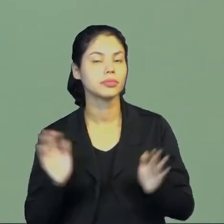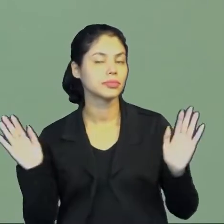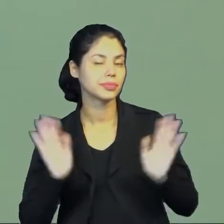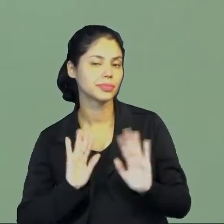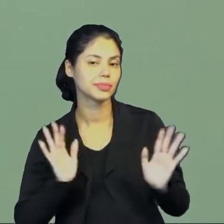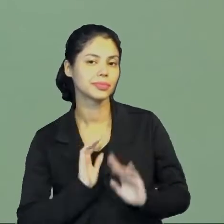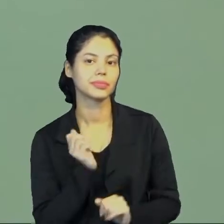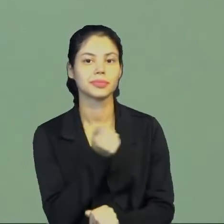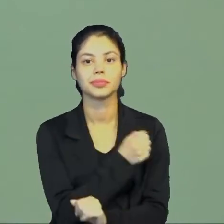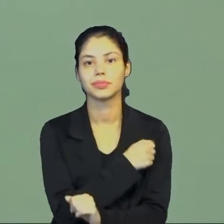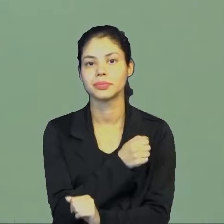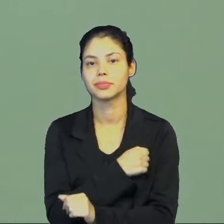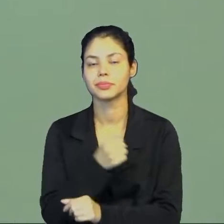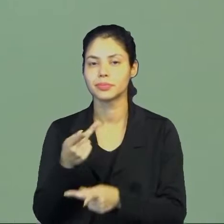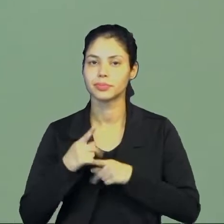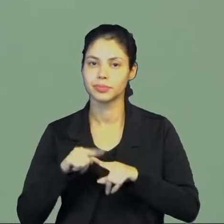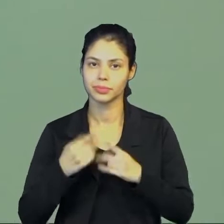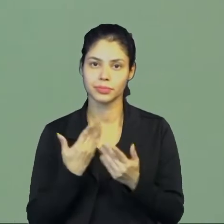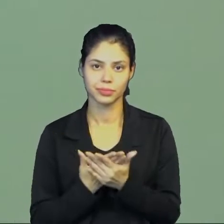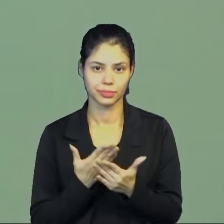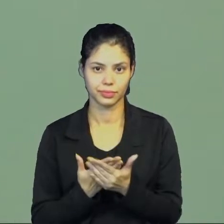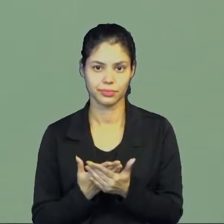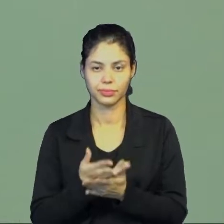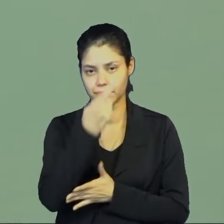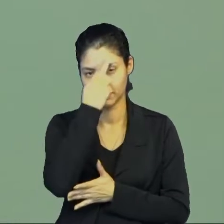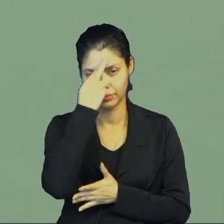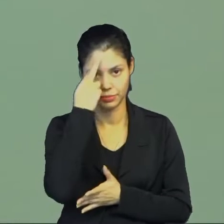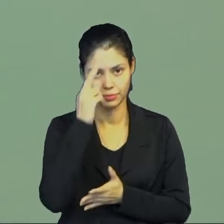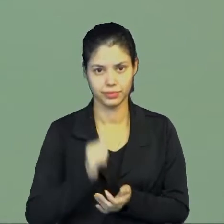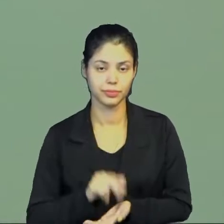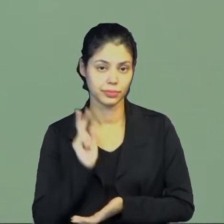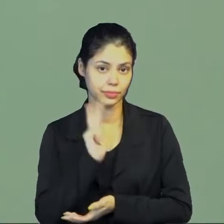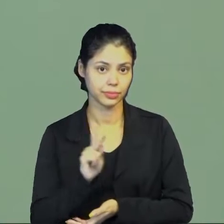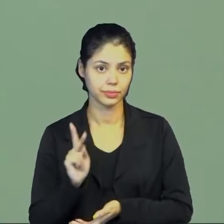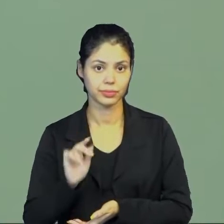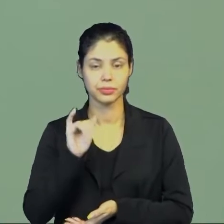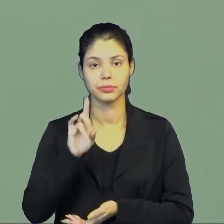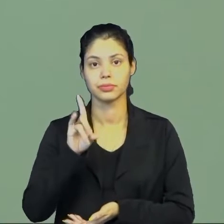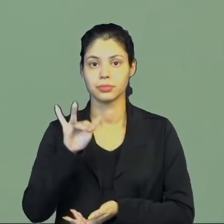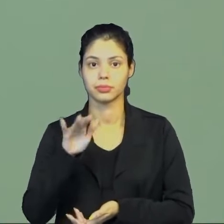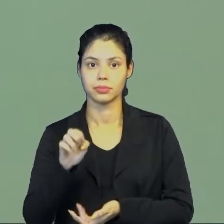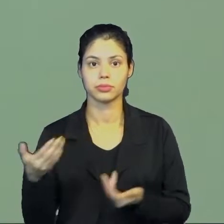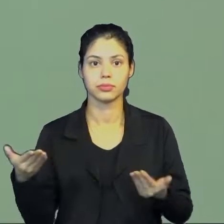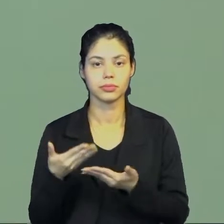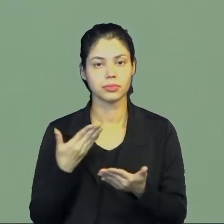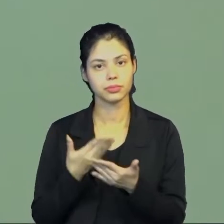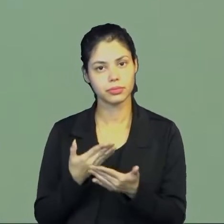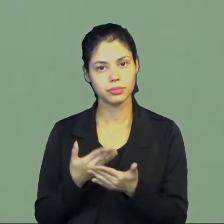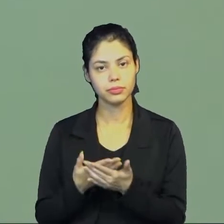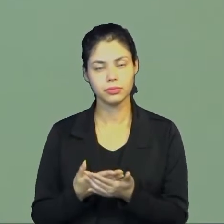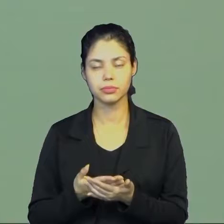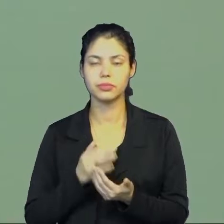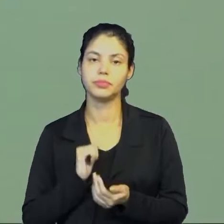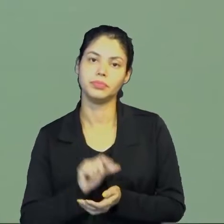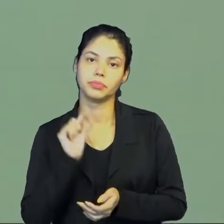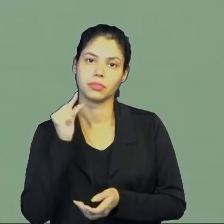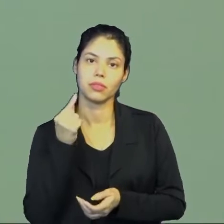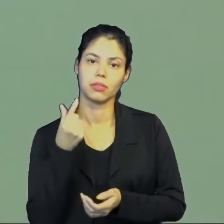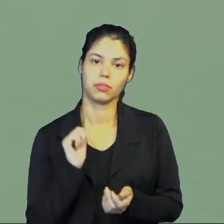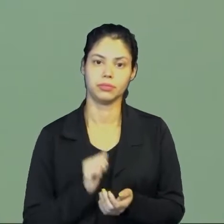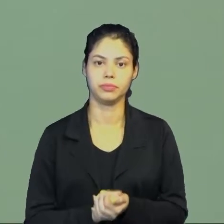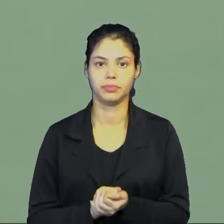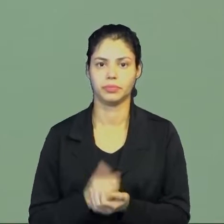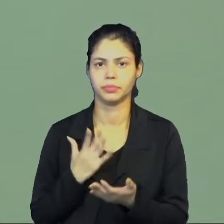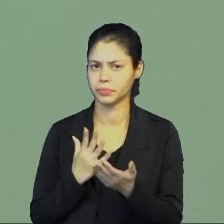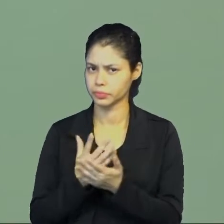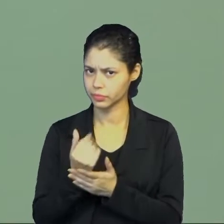Olá alunos e alunos, bem-vindos a mais uma aula de história. Eu sou a professora Isabel e na aula de hoje nós vamos estudar um pouco sobre